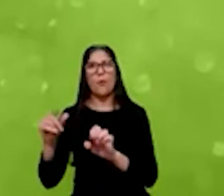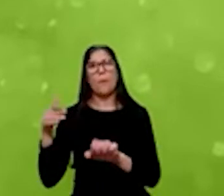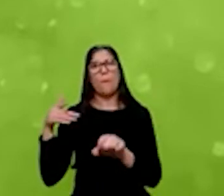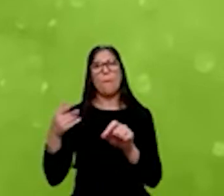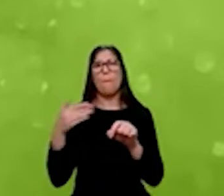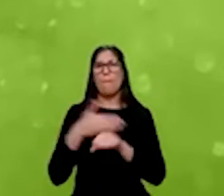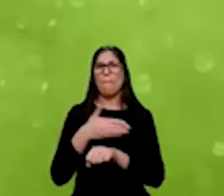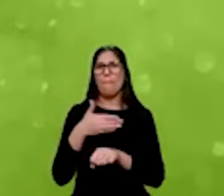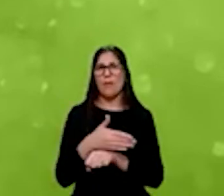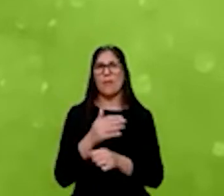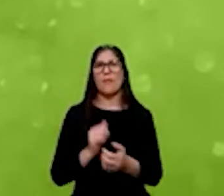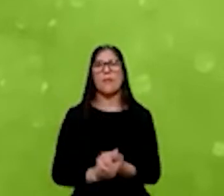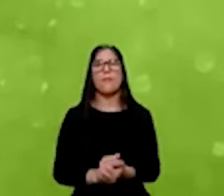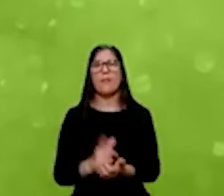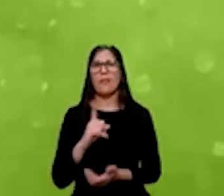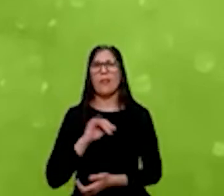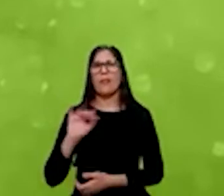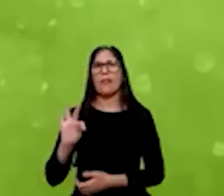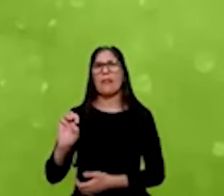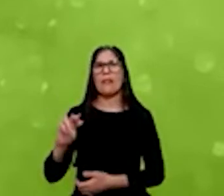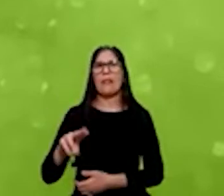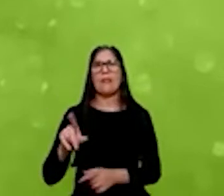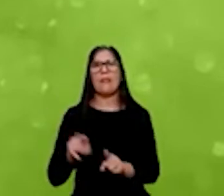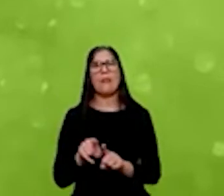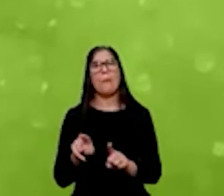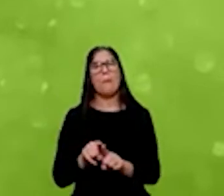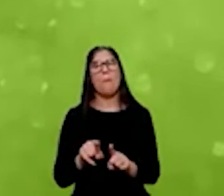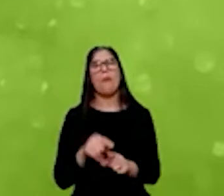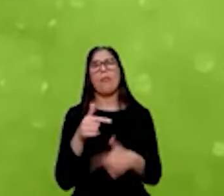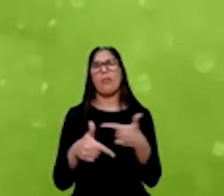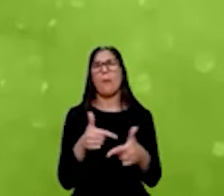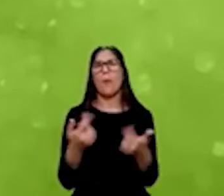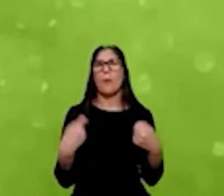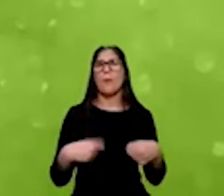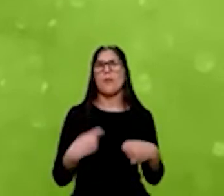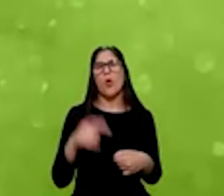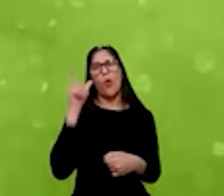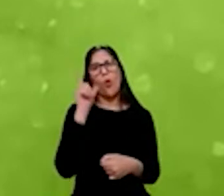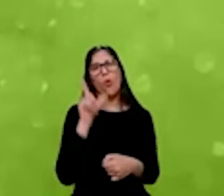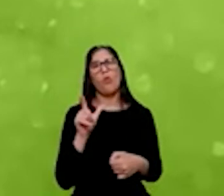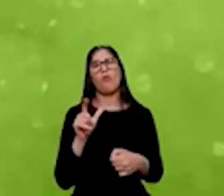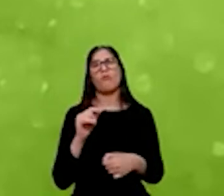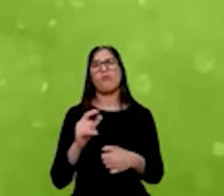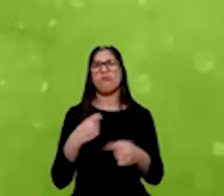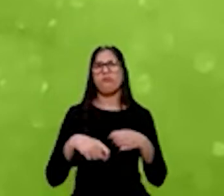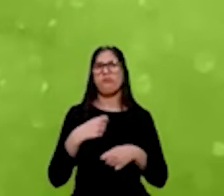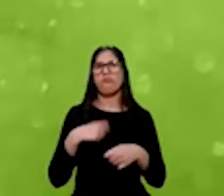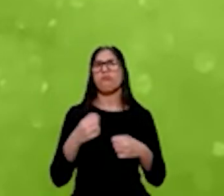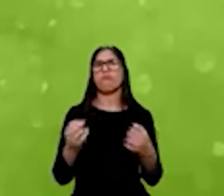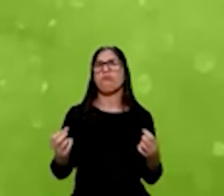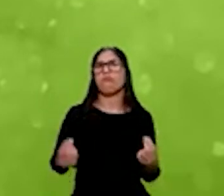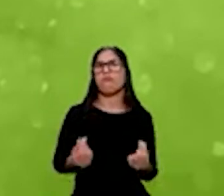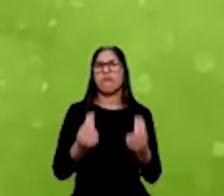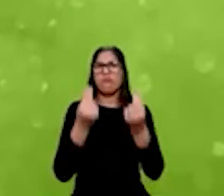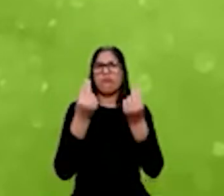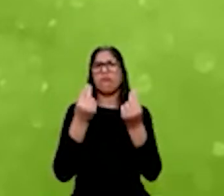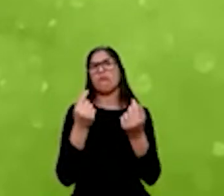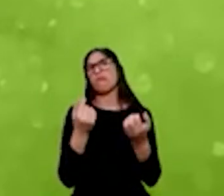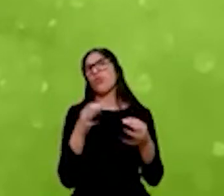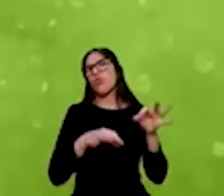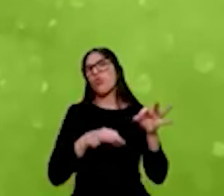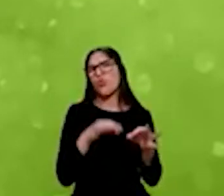para itens e serviços que eles precisam para fazer o seu negócio prosperar, serviços jurídicos, apoios